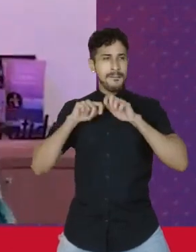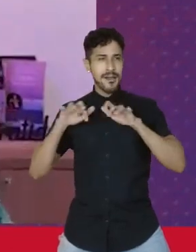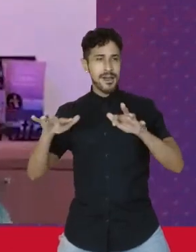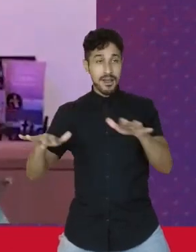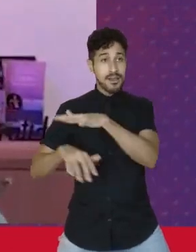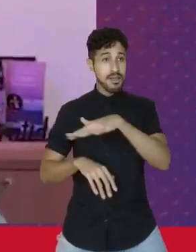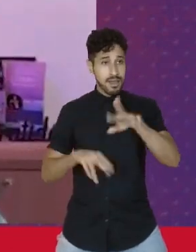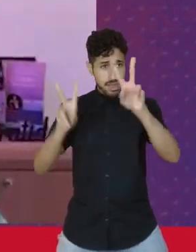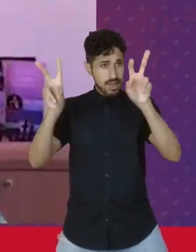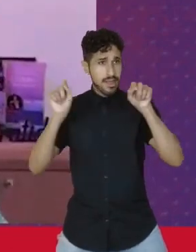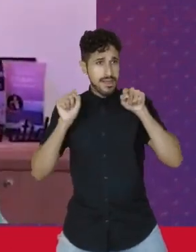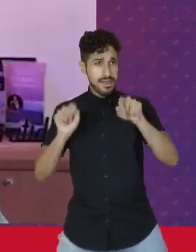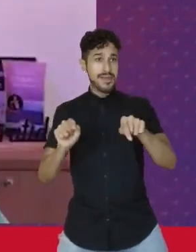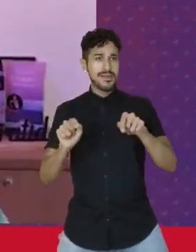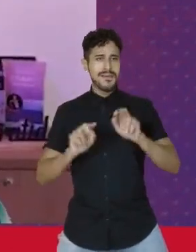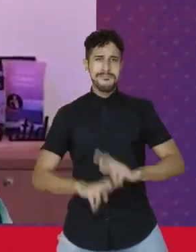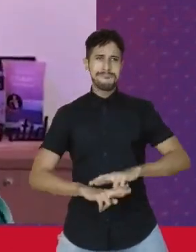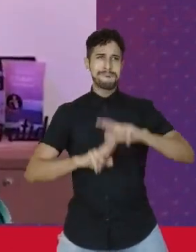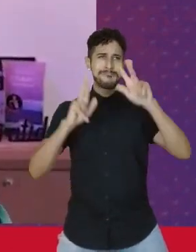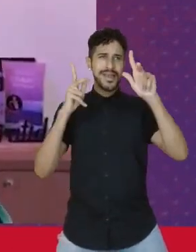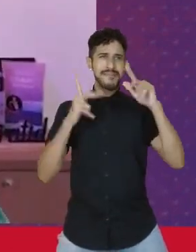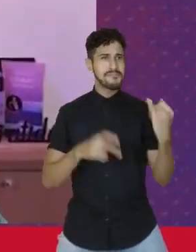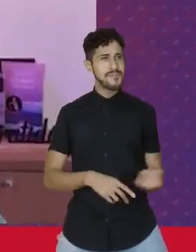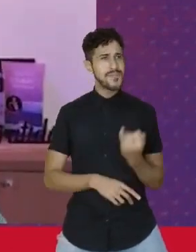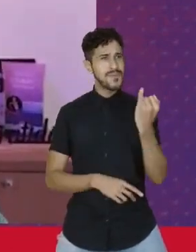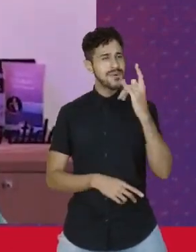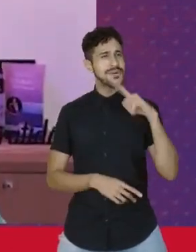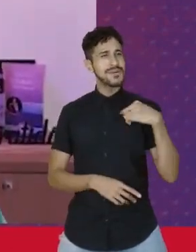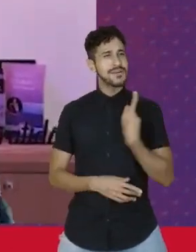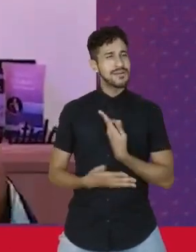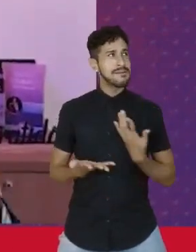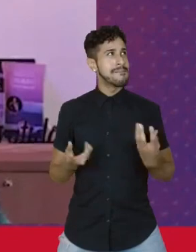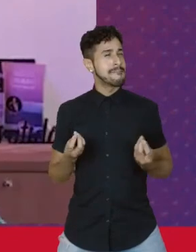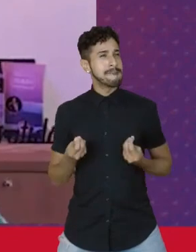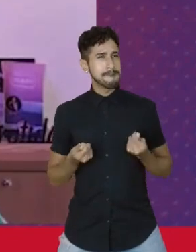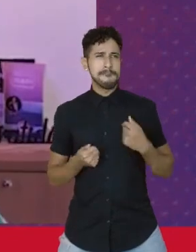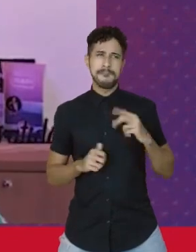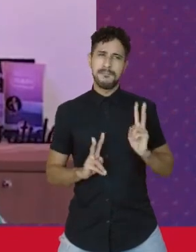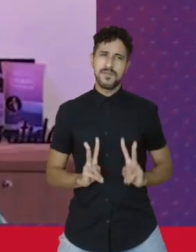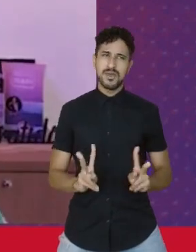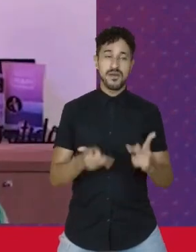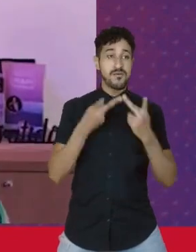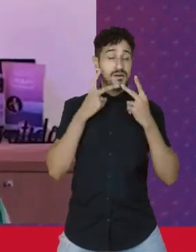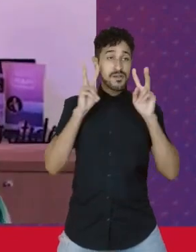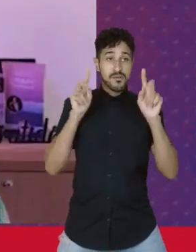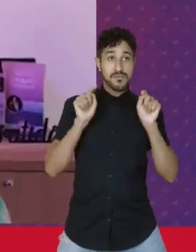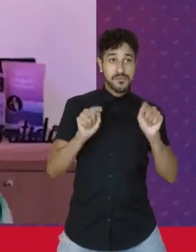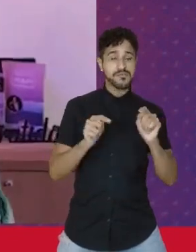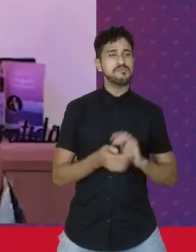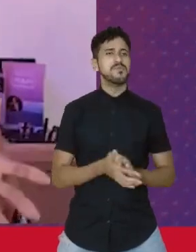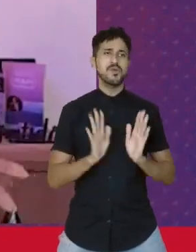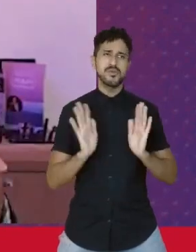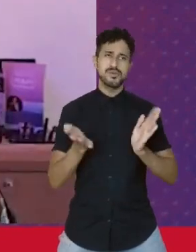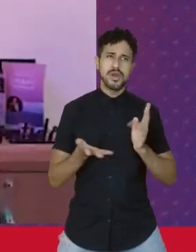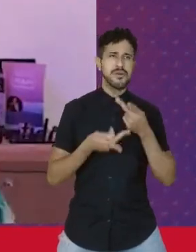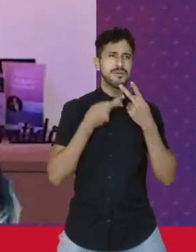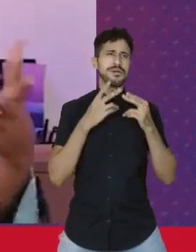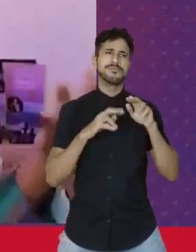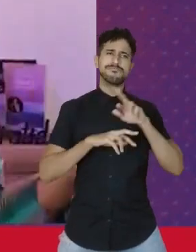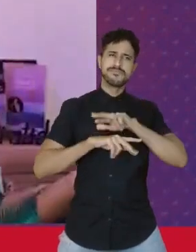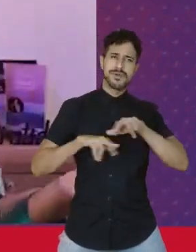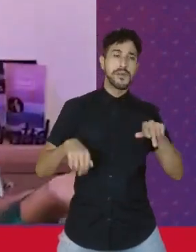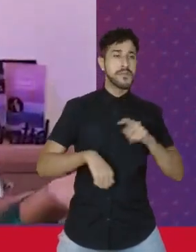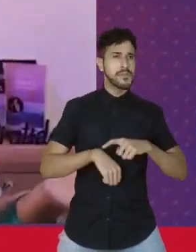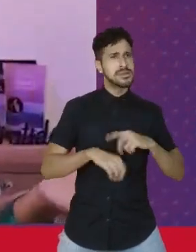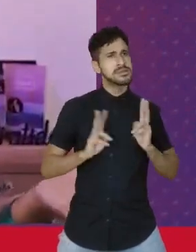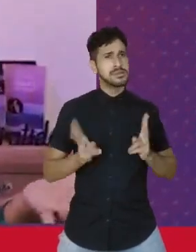Porque isso tem uma total diferença, né? Quando a gente, eu sempre digo isso e já falei muitas vezes que